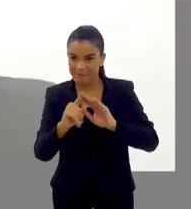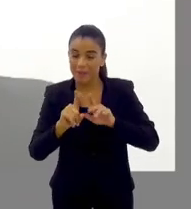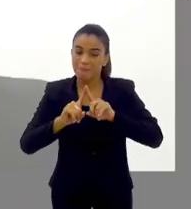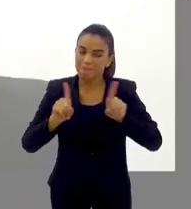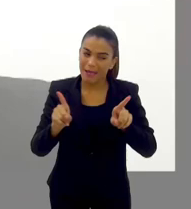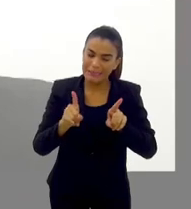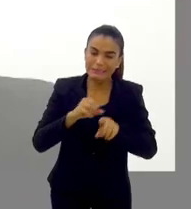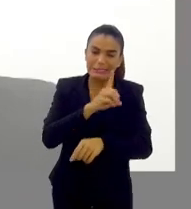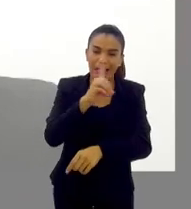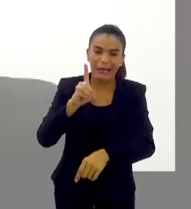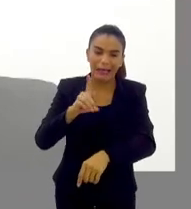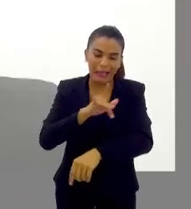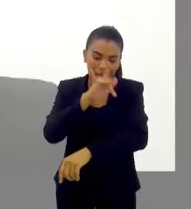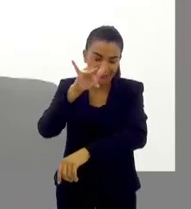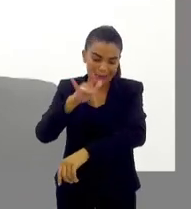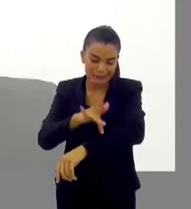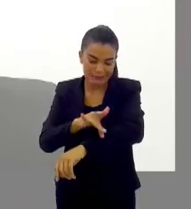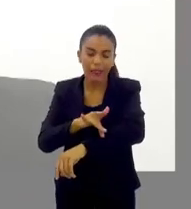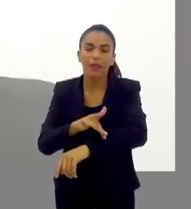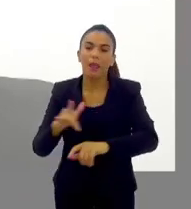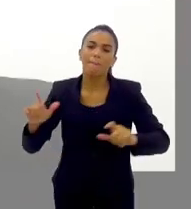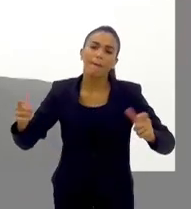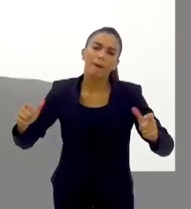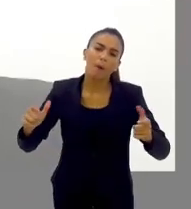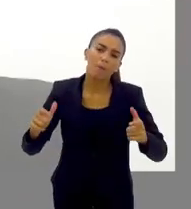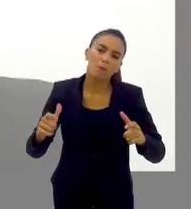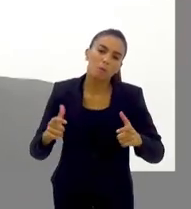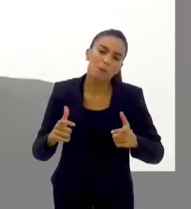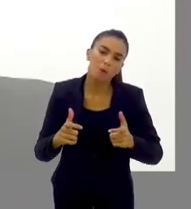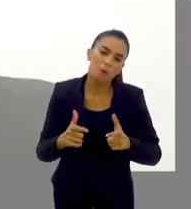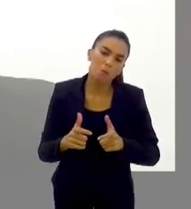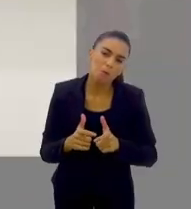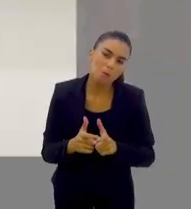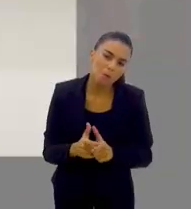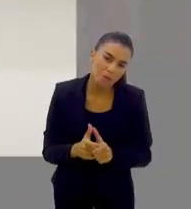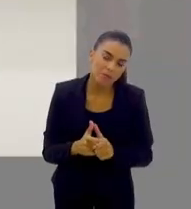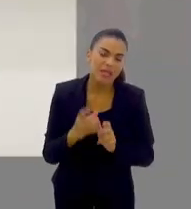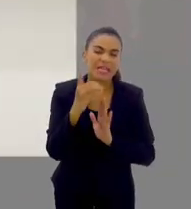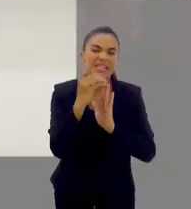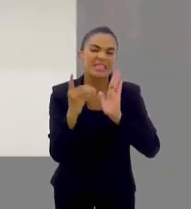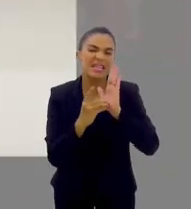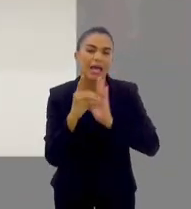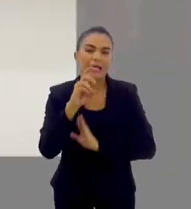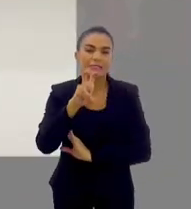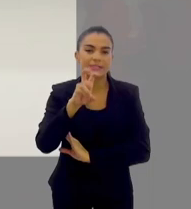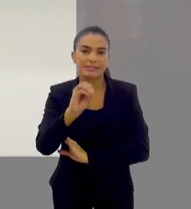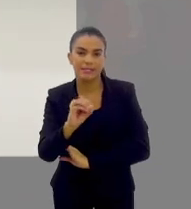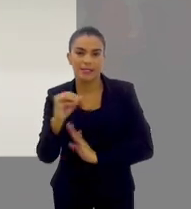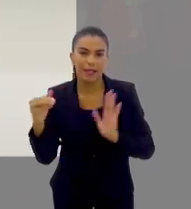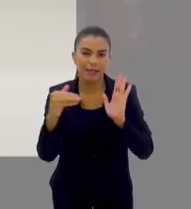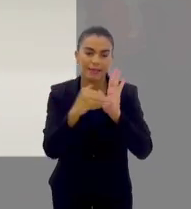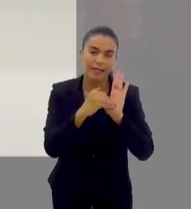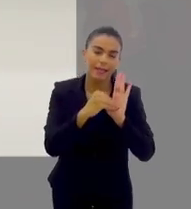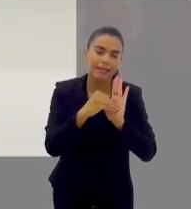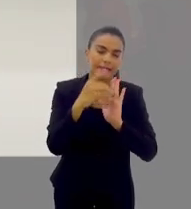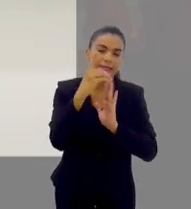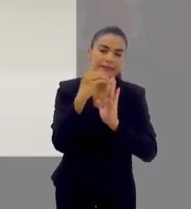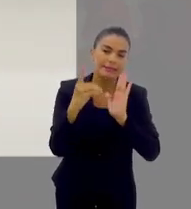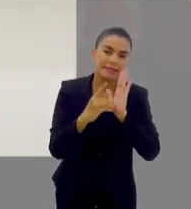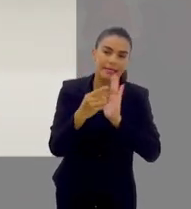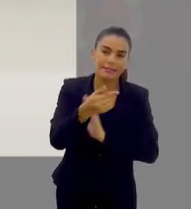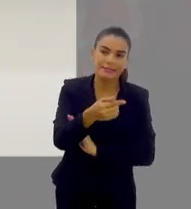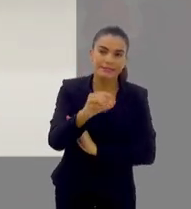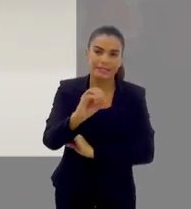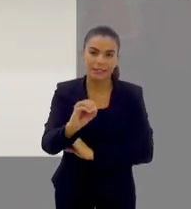época. Entretanto, como a dengue deu uma queda importante depois, da década de 50 até a